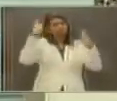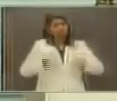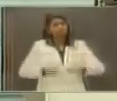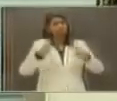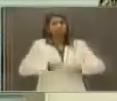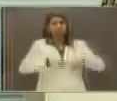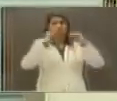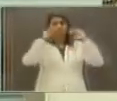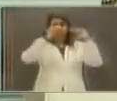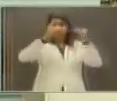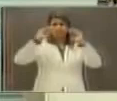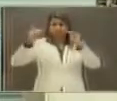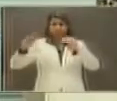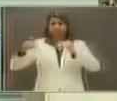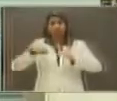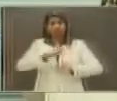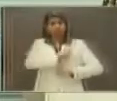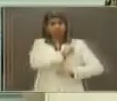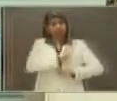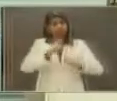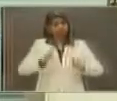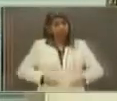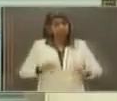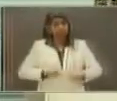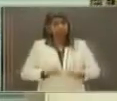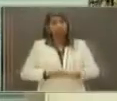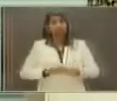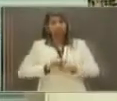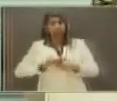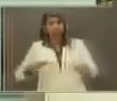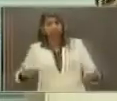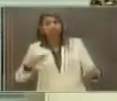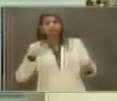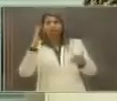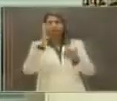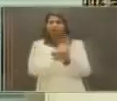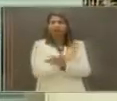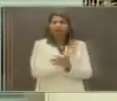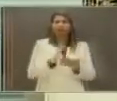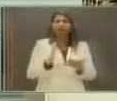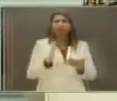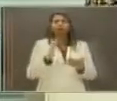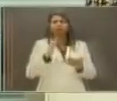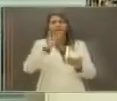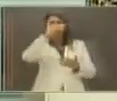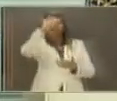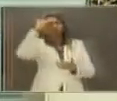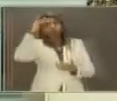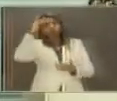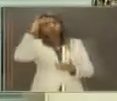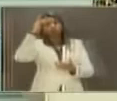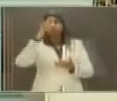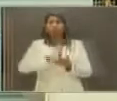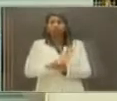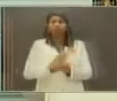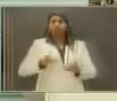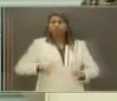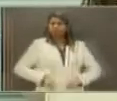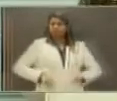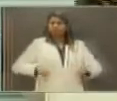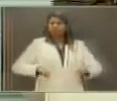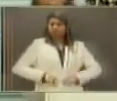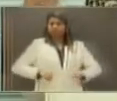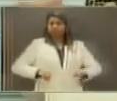merecem ter direito à vida. Lamentavelmente, muitas pessoas sofrem por isso.